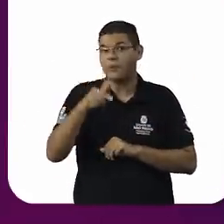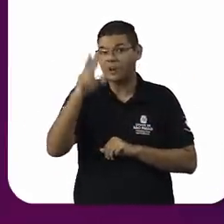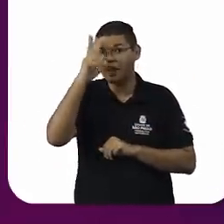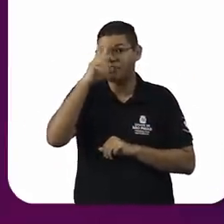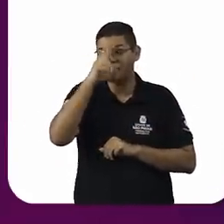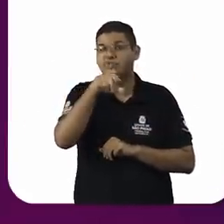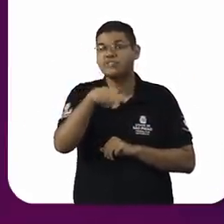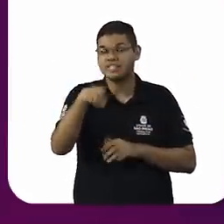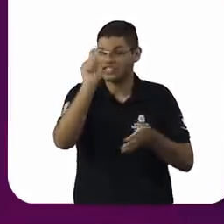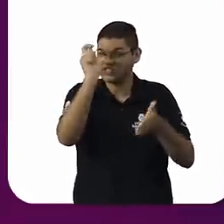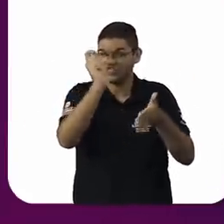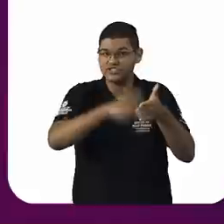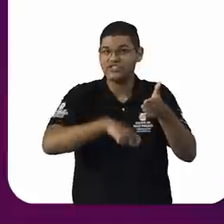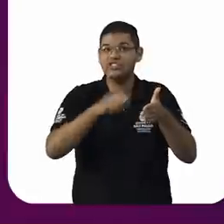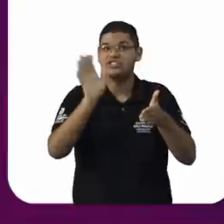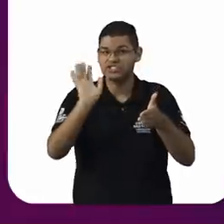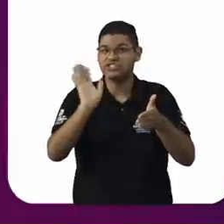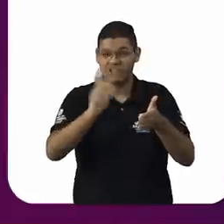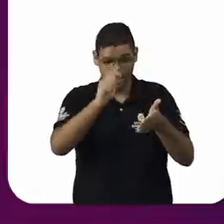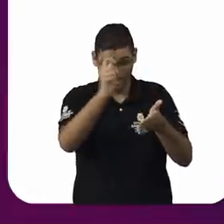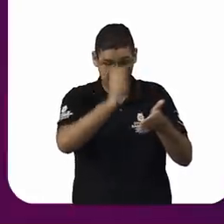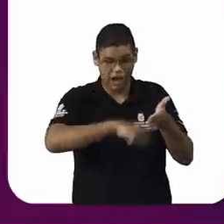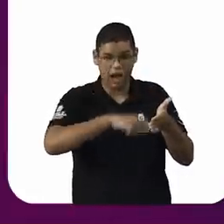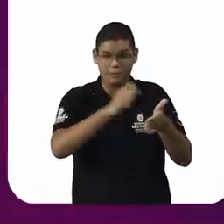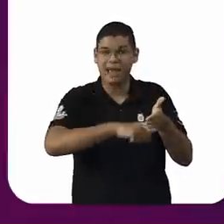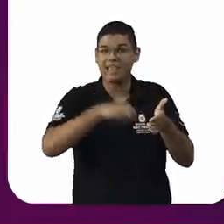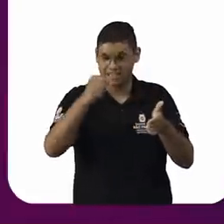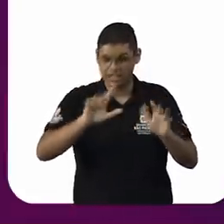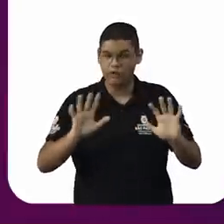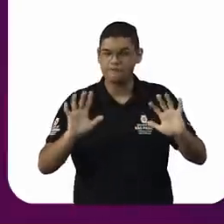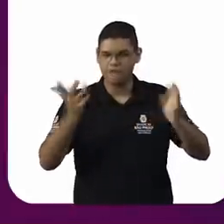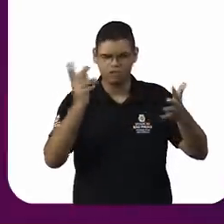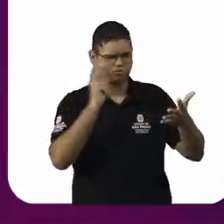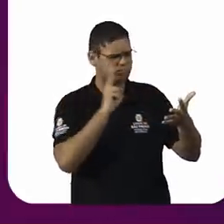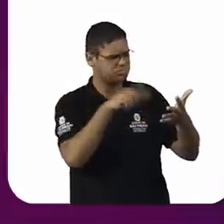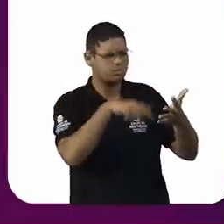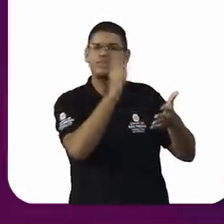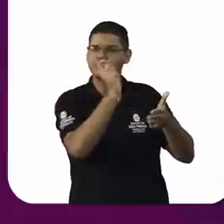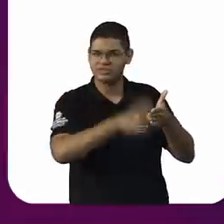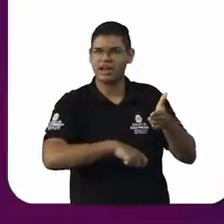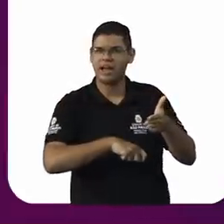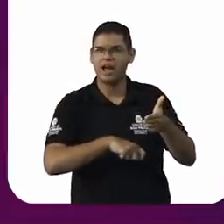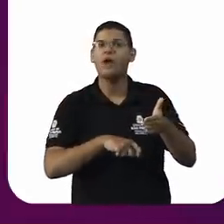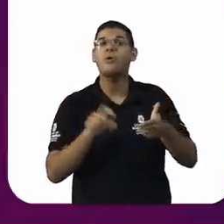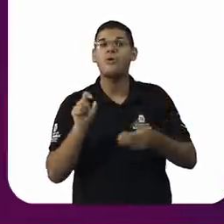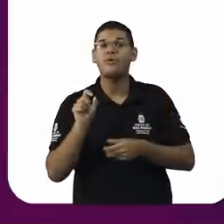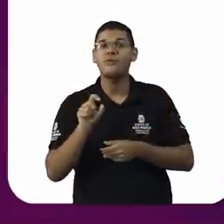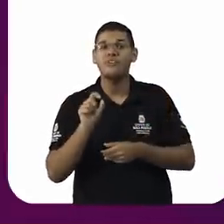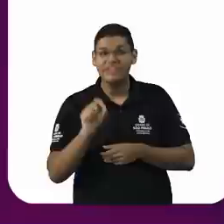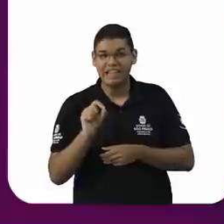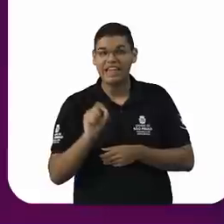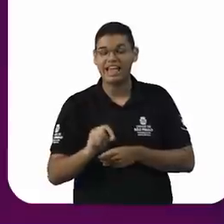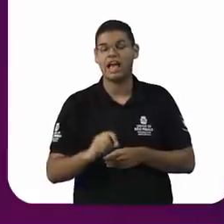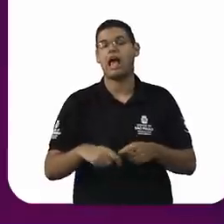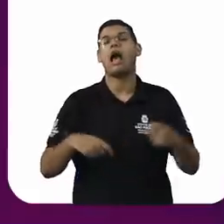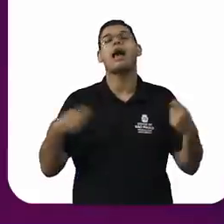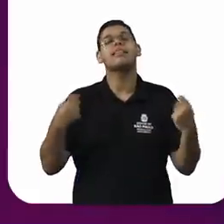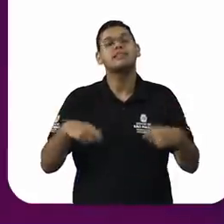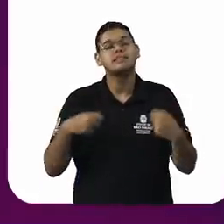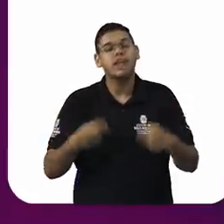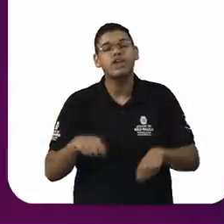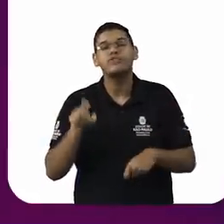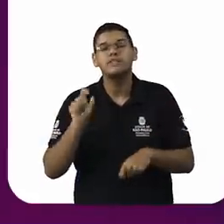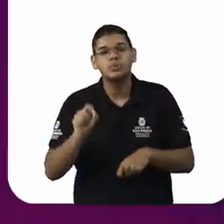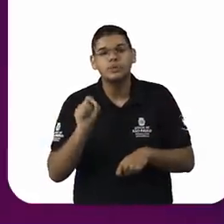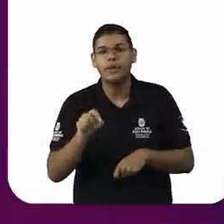se inscreveram neste evento, que é a necessidade de fazer a confirmação de presença por meio do link que se encontra